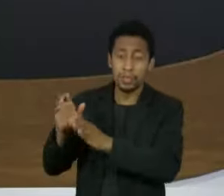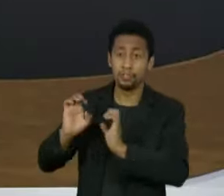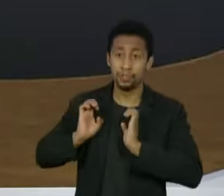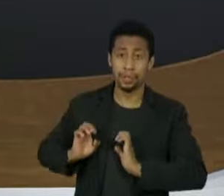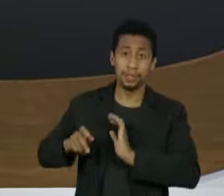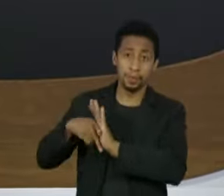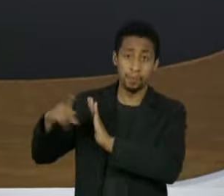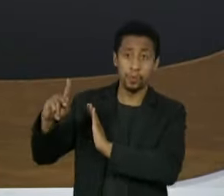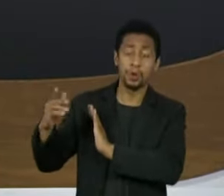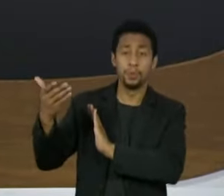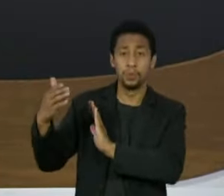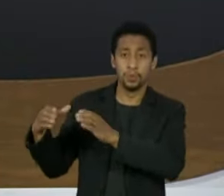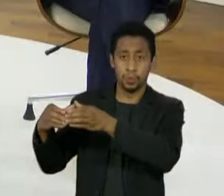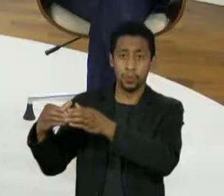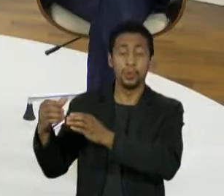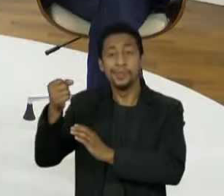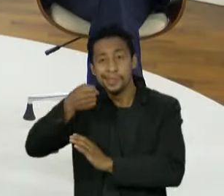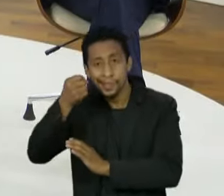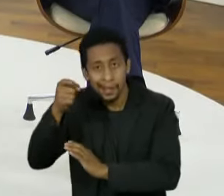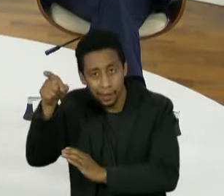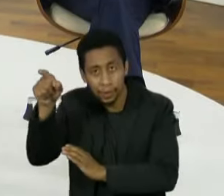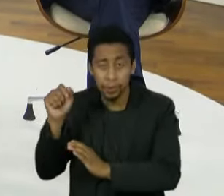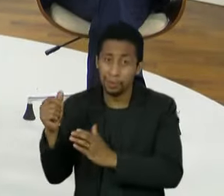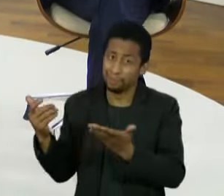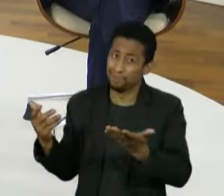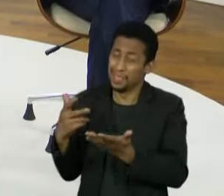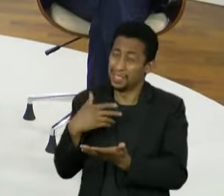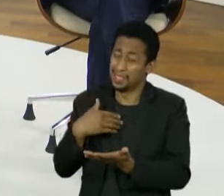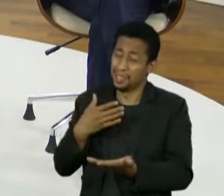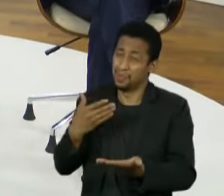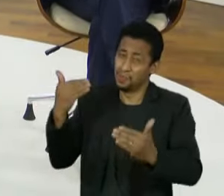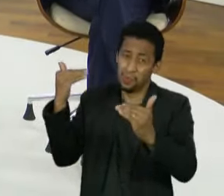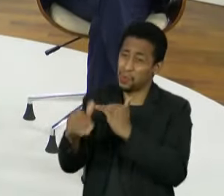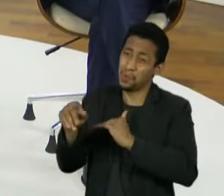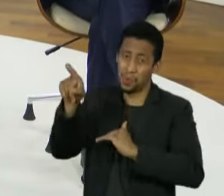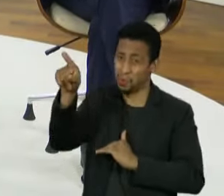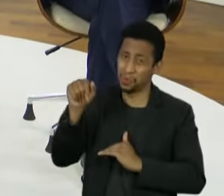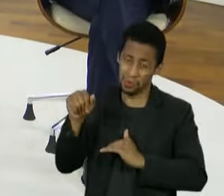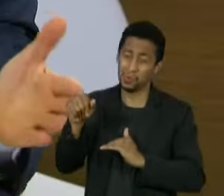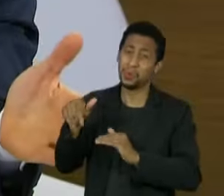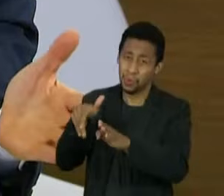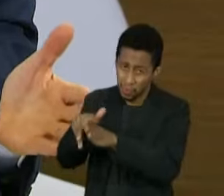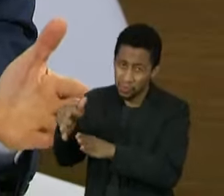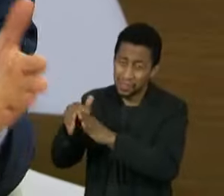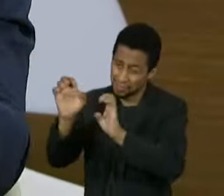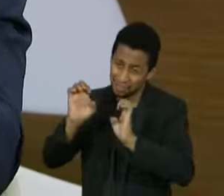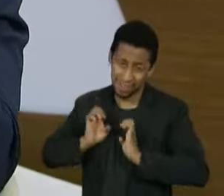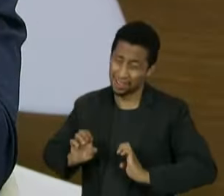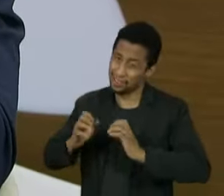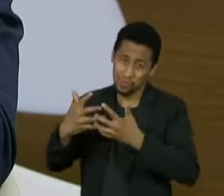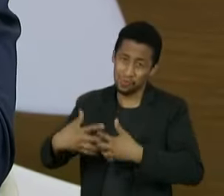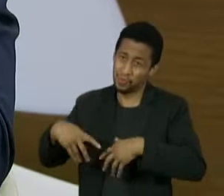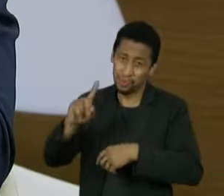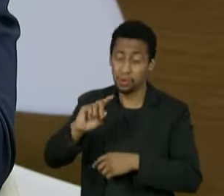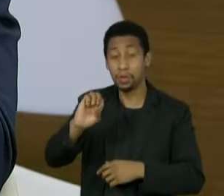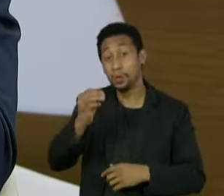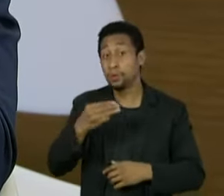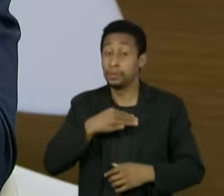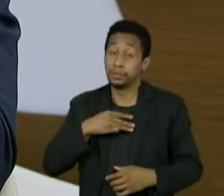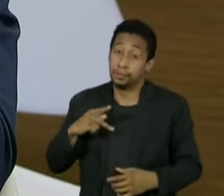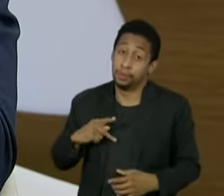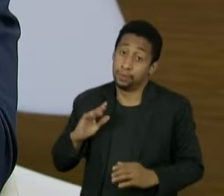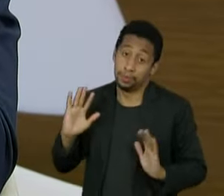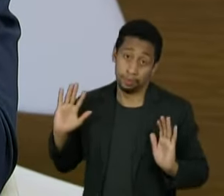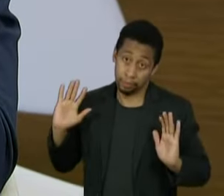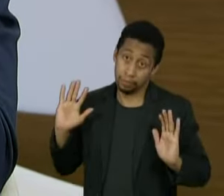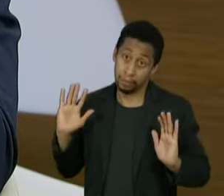críticas ao Conselho de Ética porque ele foi feito para não funcionar, ou o próprio Ministério Público. Então, eu não teria,